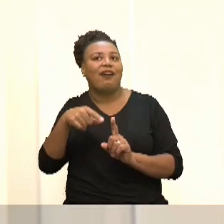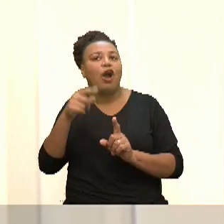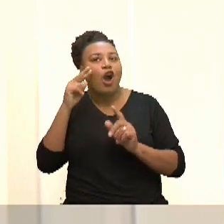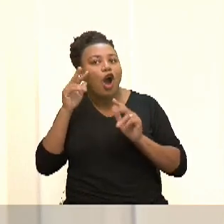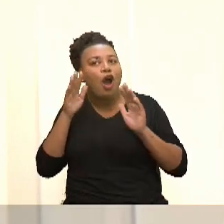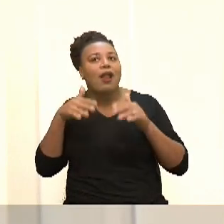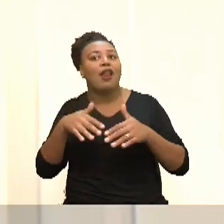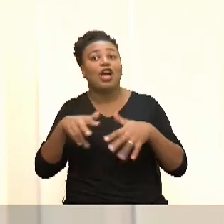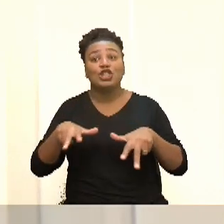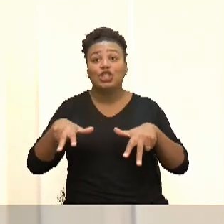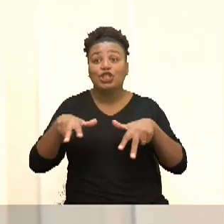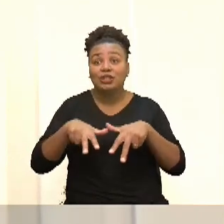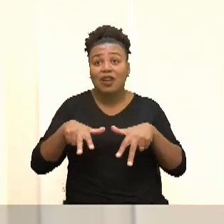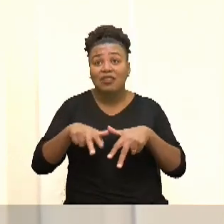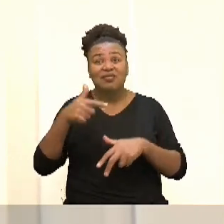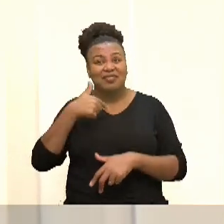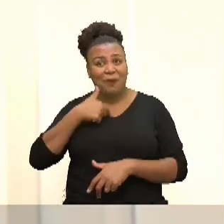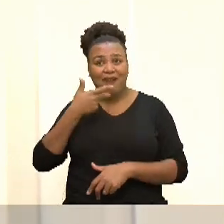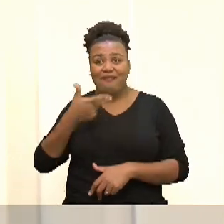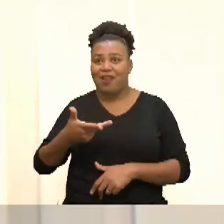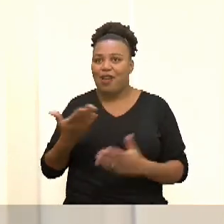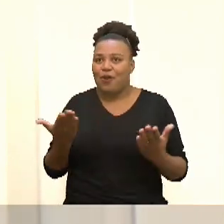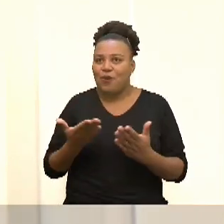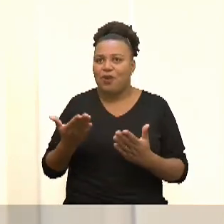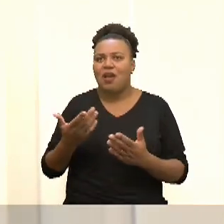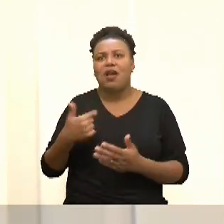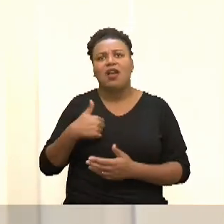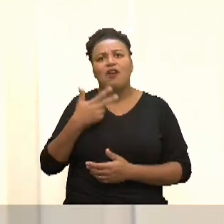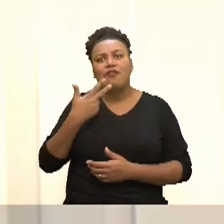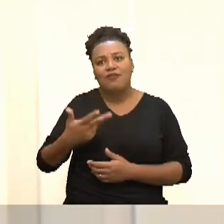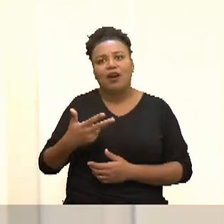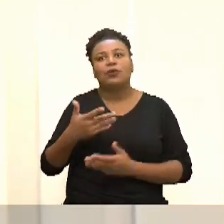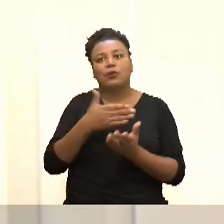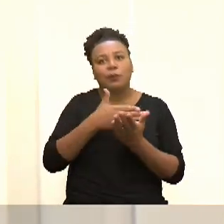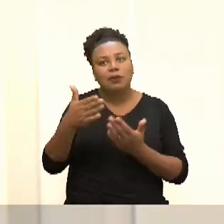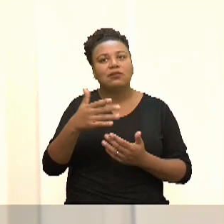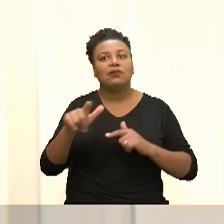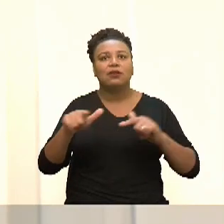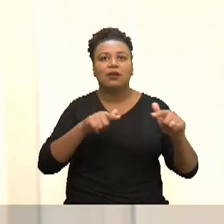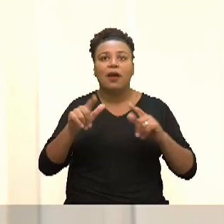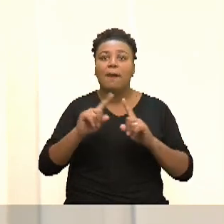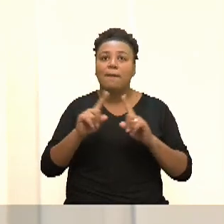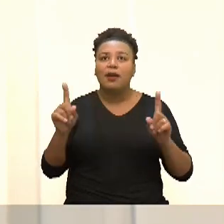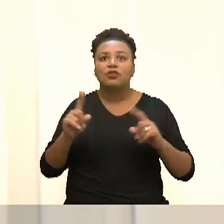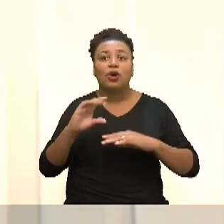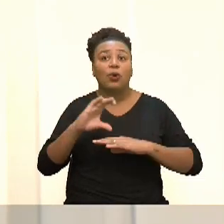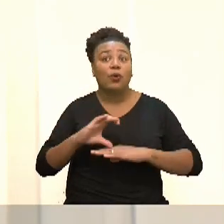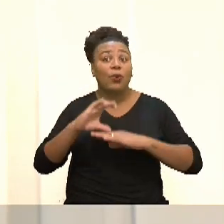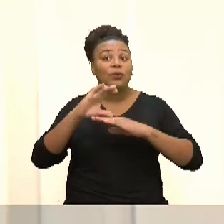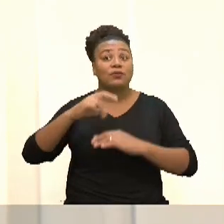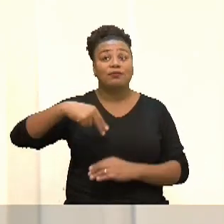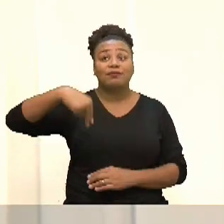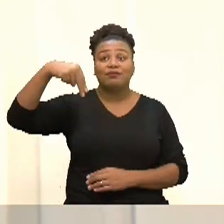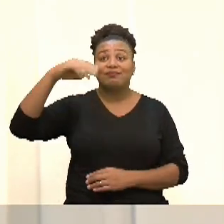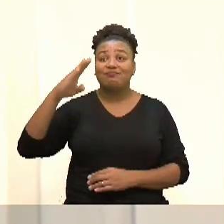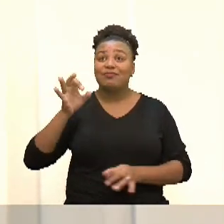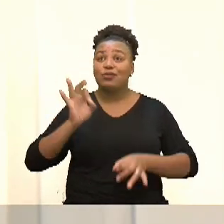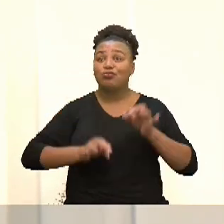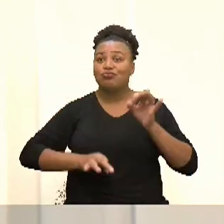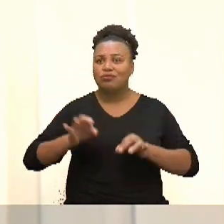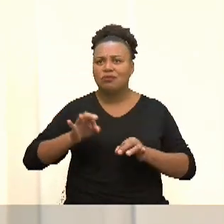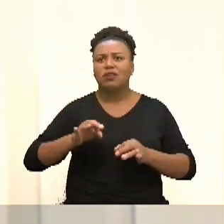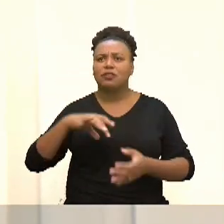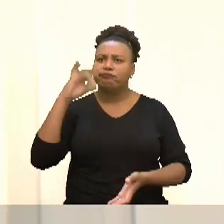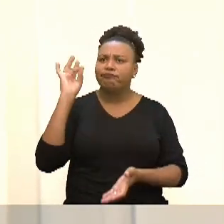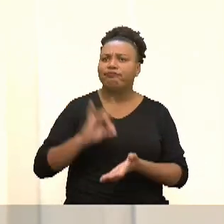gênero. E não sou eu que estou dizendo isso agora, eu falo isso desde que eu iniciei o meu trabalho, mas é o Conselho Nacional de Justiça que chancelou isso,